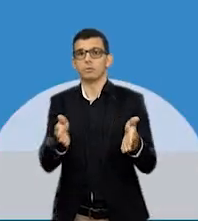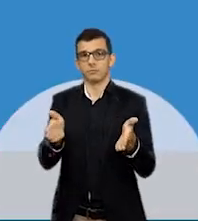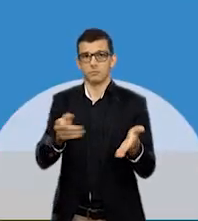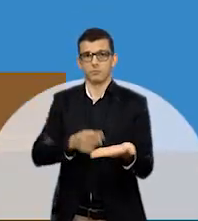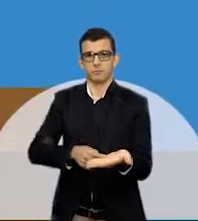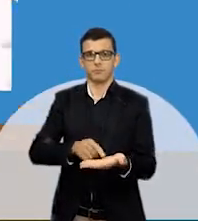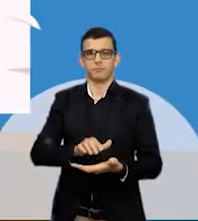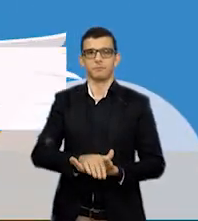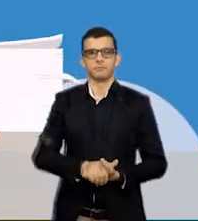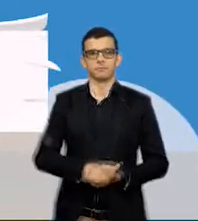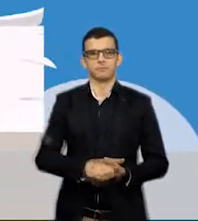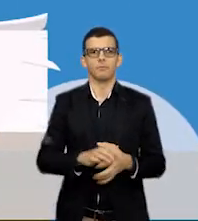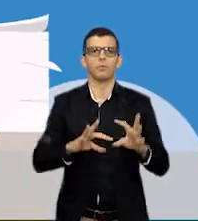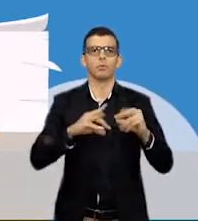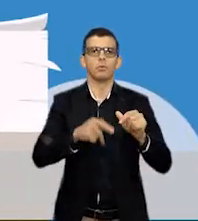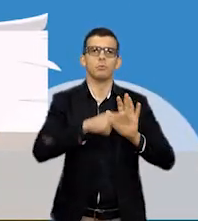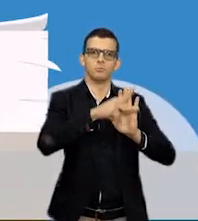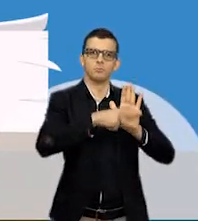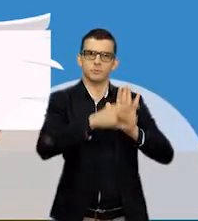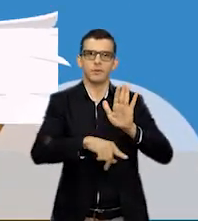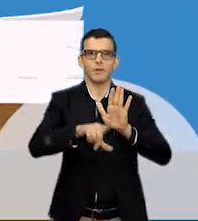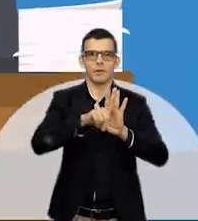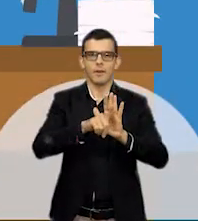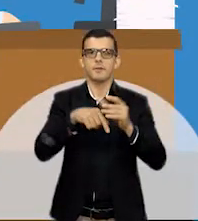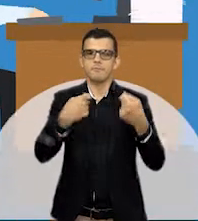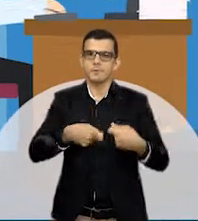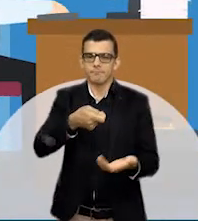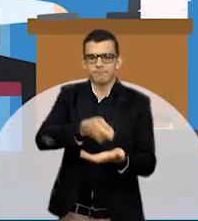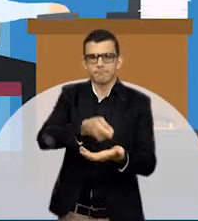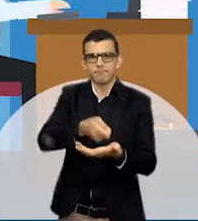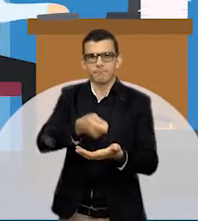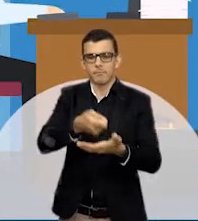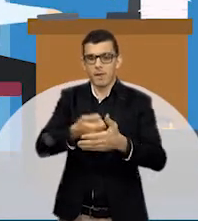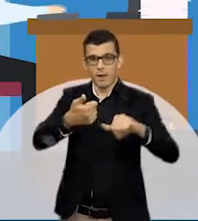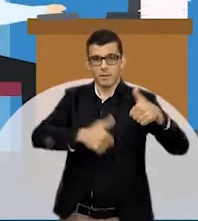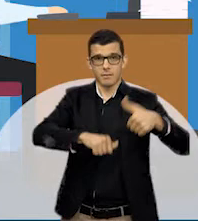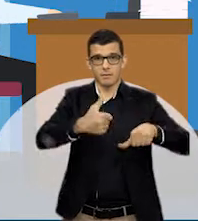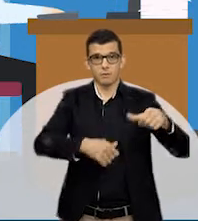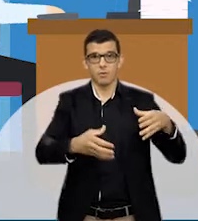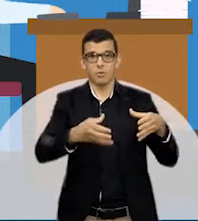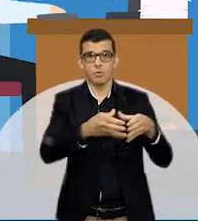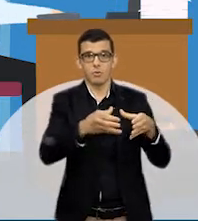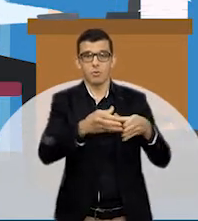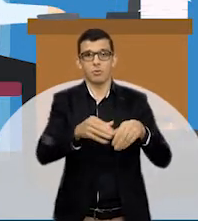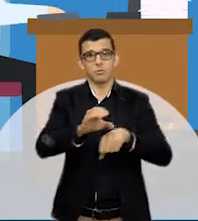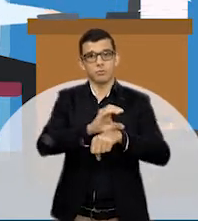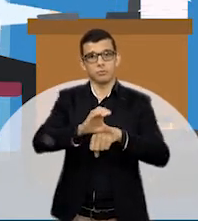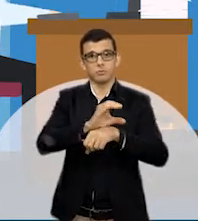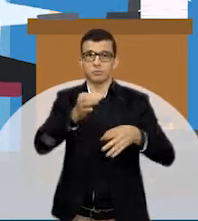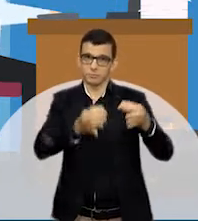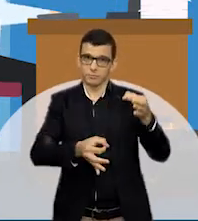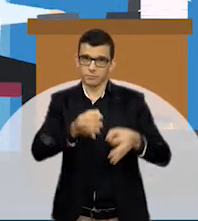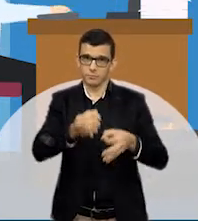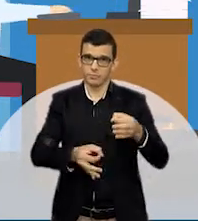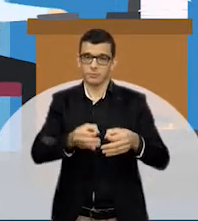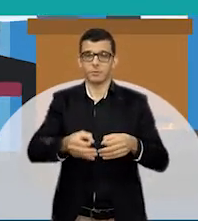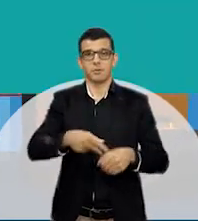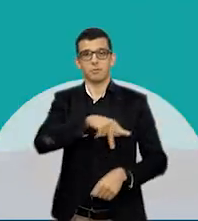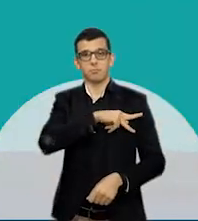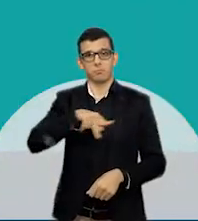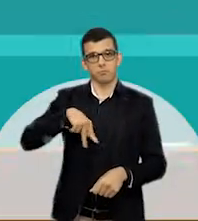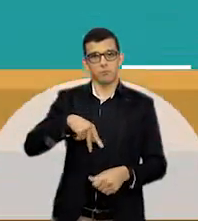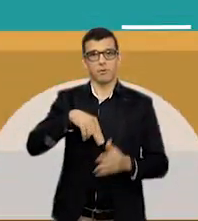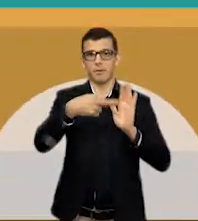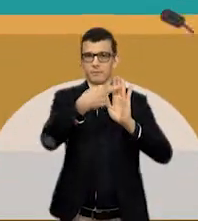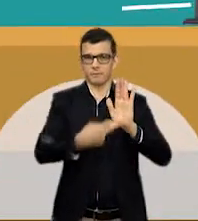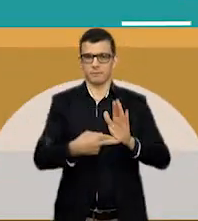Todos os projetos de lei, obrigatoriamente, são analisados pela Comissão de Constituição e Justiça, Serviço Público e Redação.